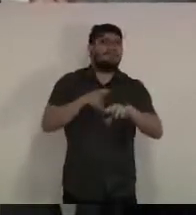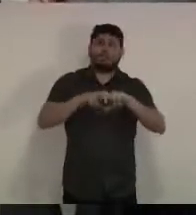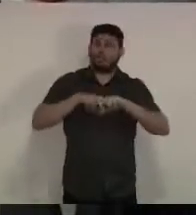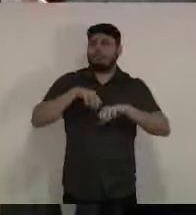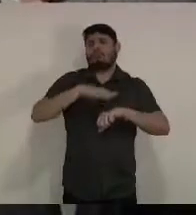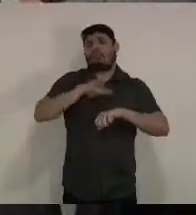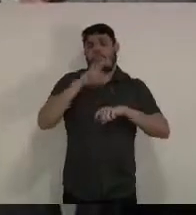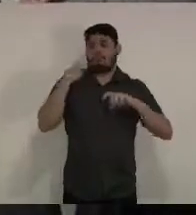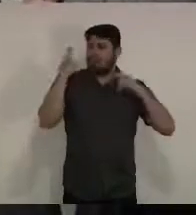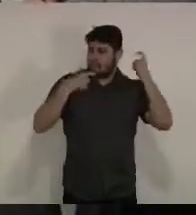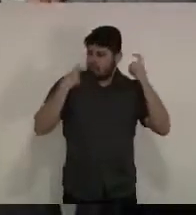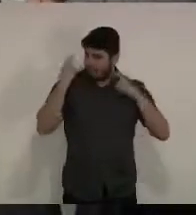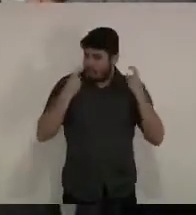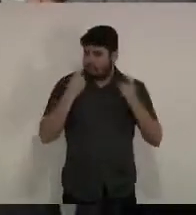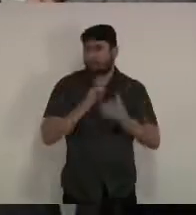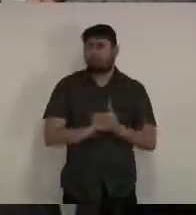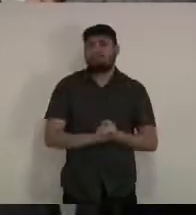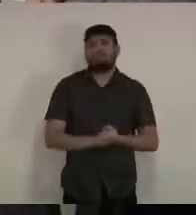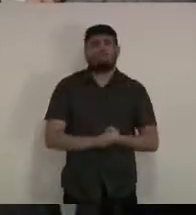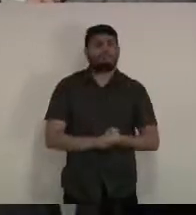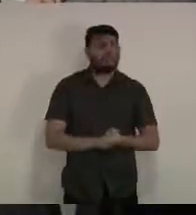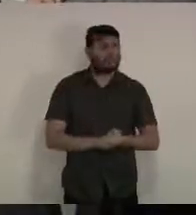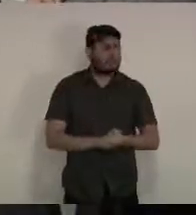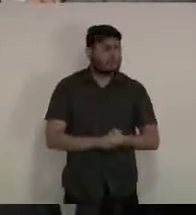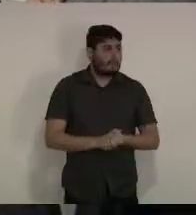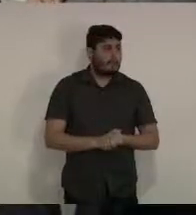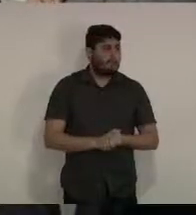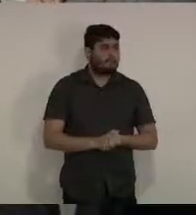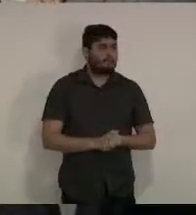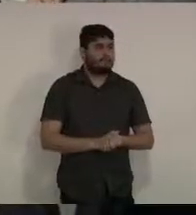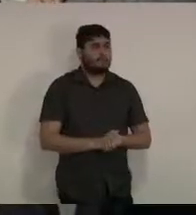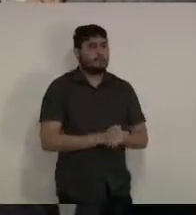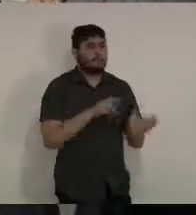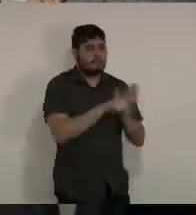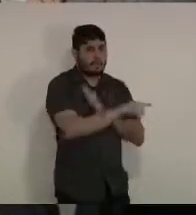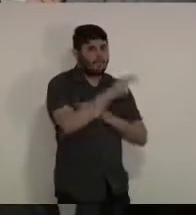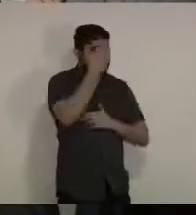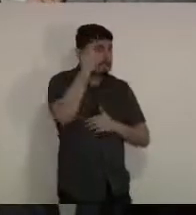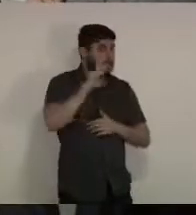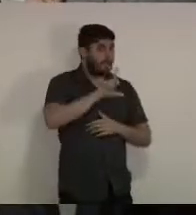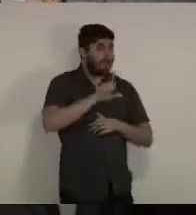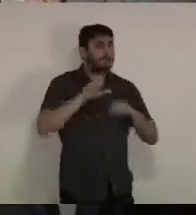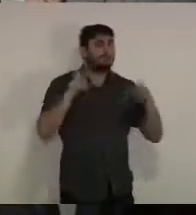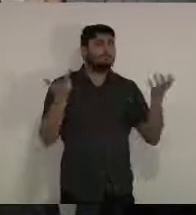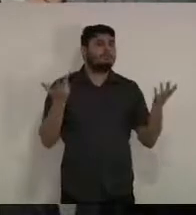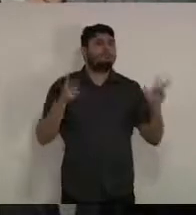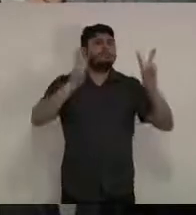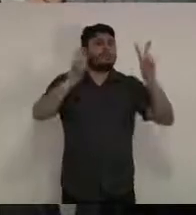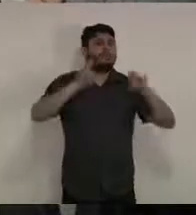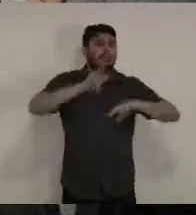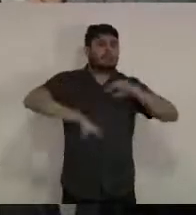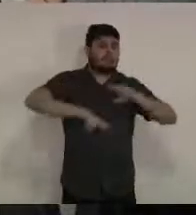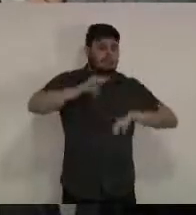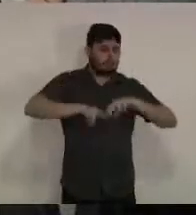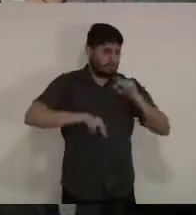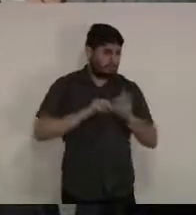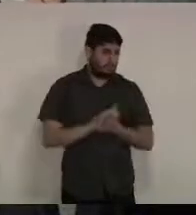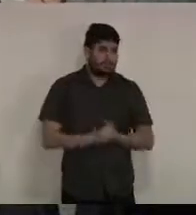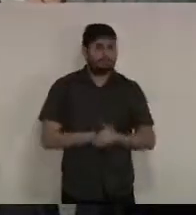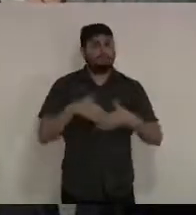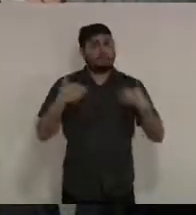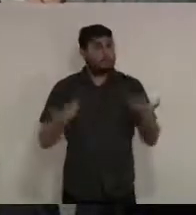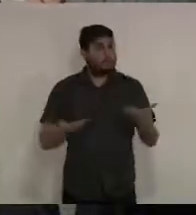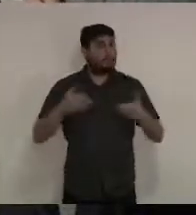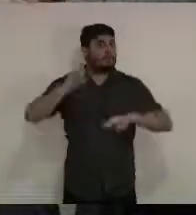de isolamento social prefeita a TV Jornal pergunta sobre o São João bem sobre o São João a gente